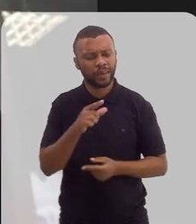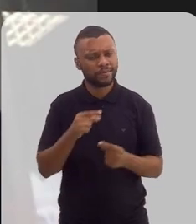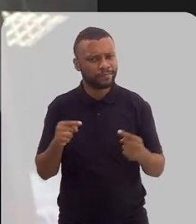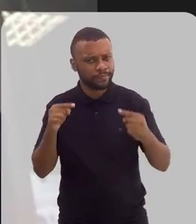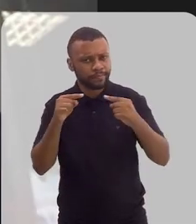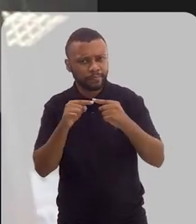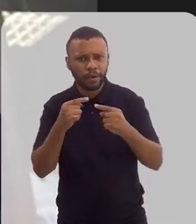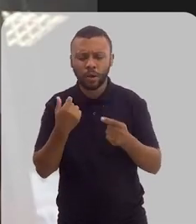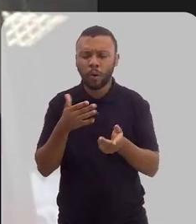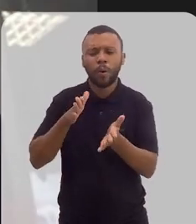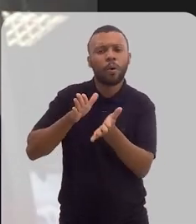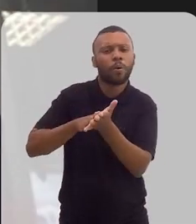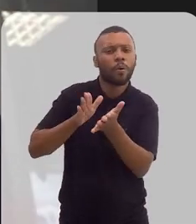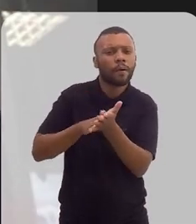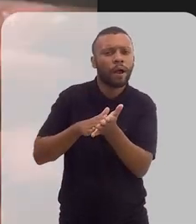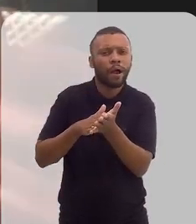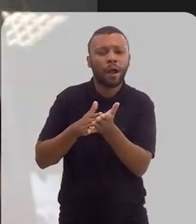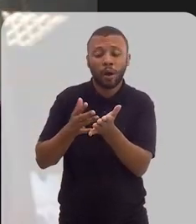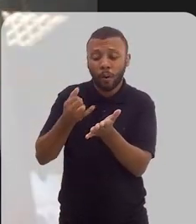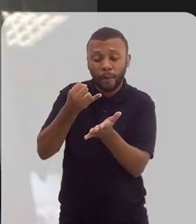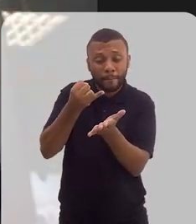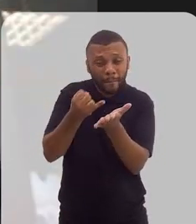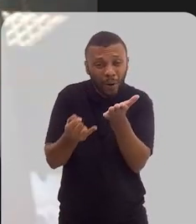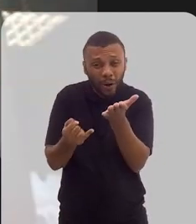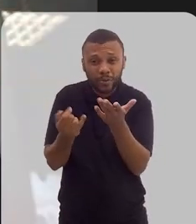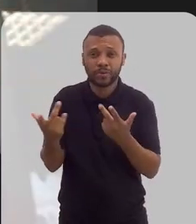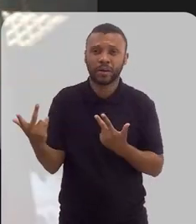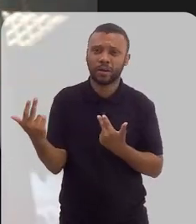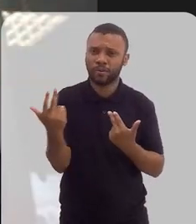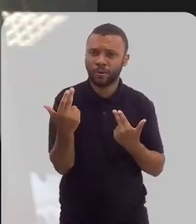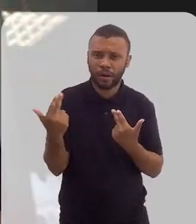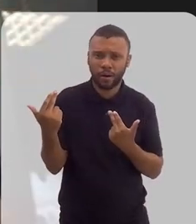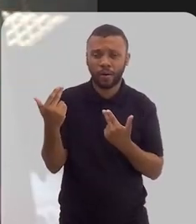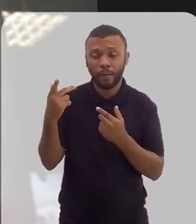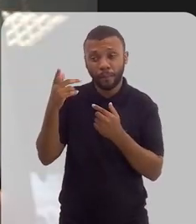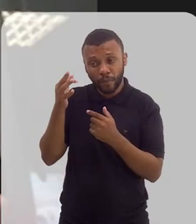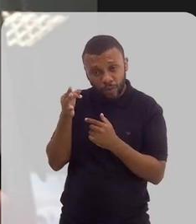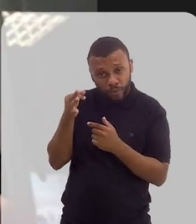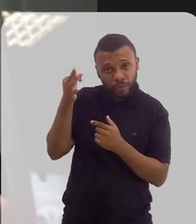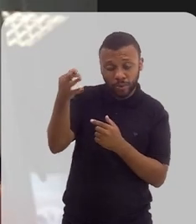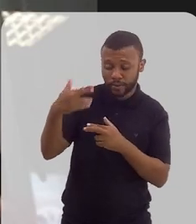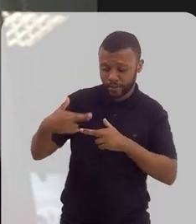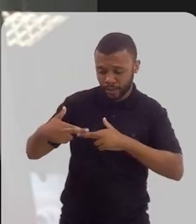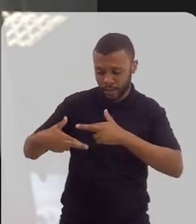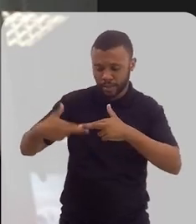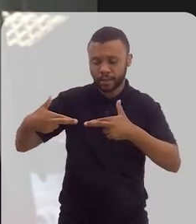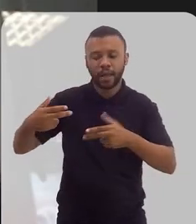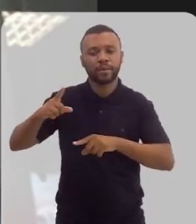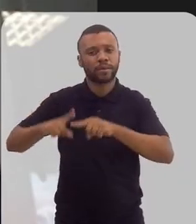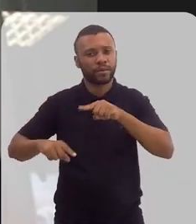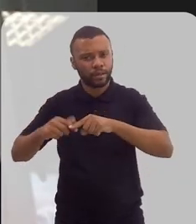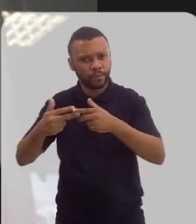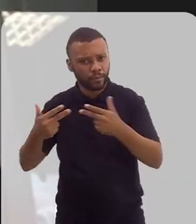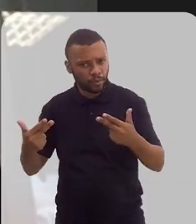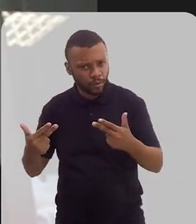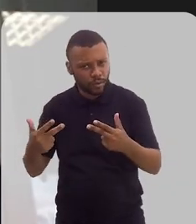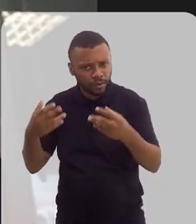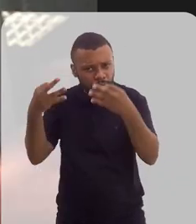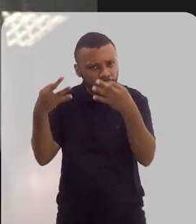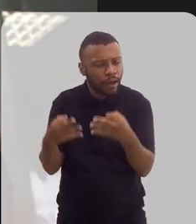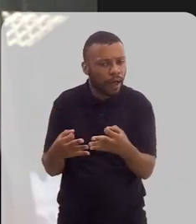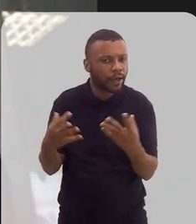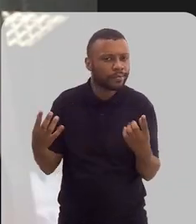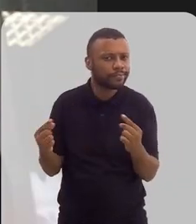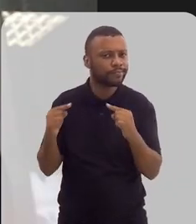Faz sentido eu cobrar os mesmos impostos para uma segunda vida desse produto? Será que isso, de fato, faz sentido?